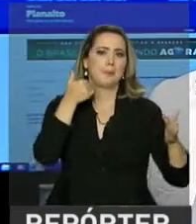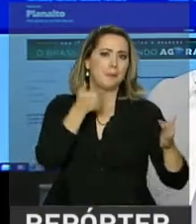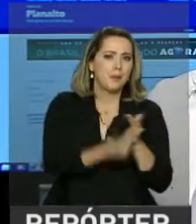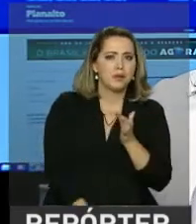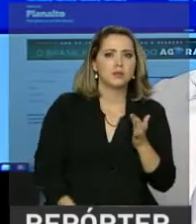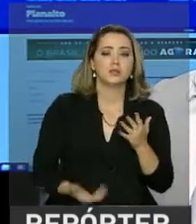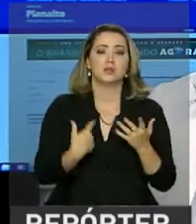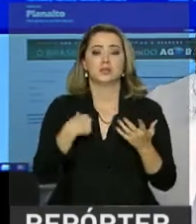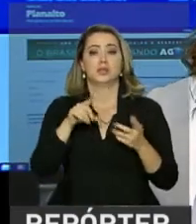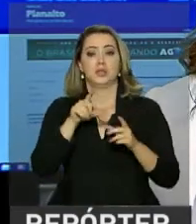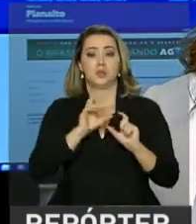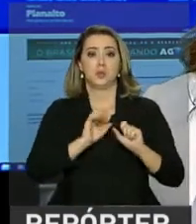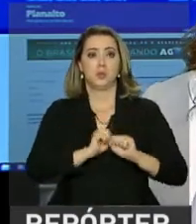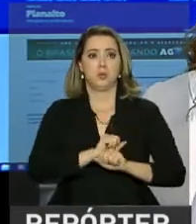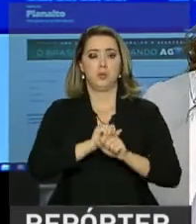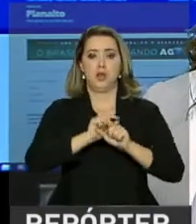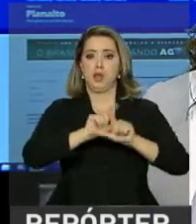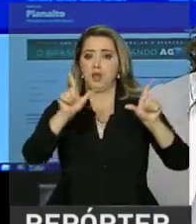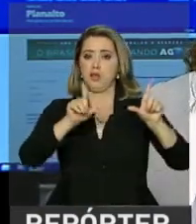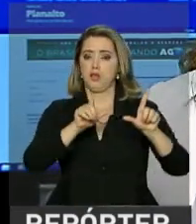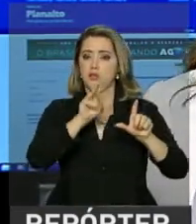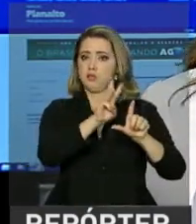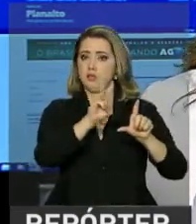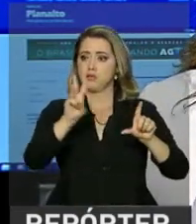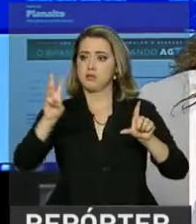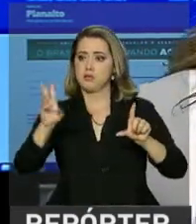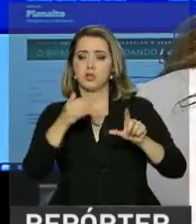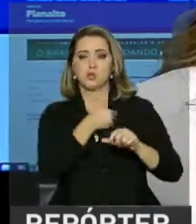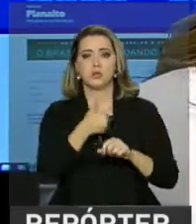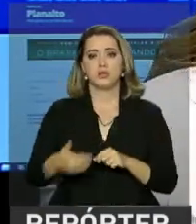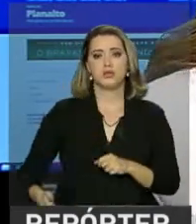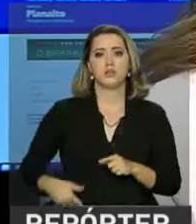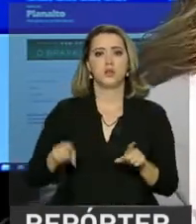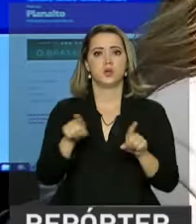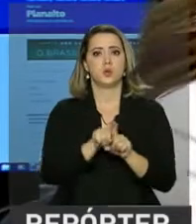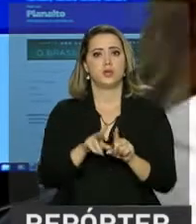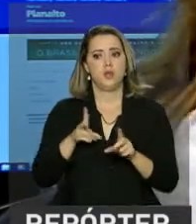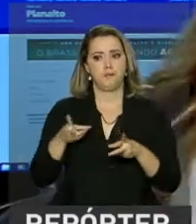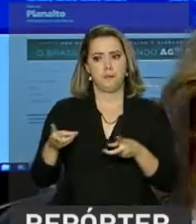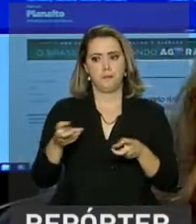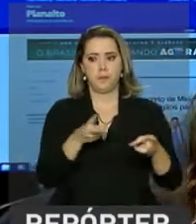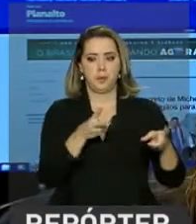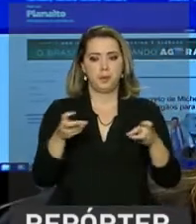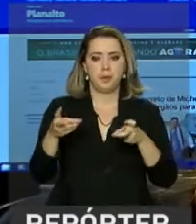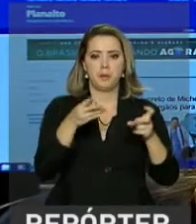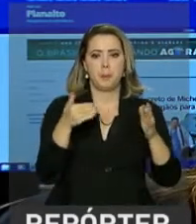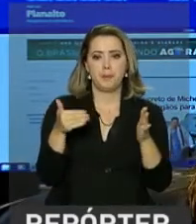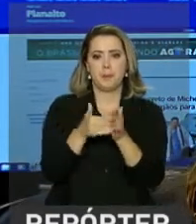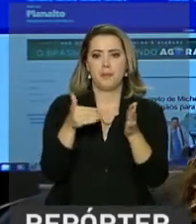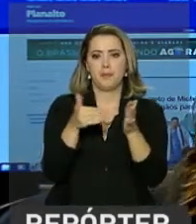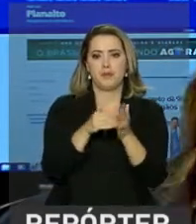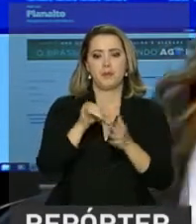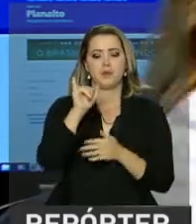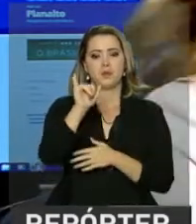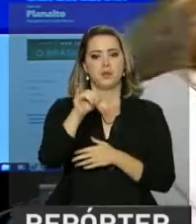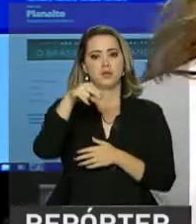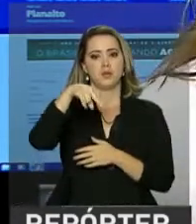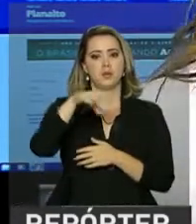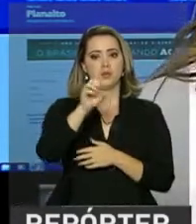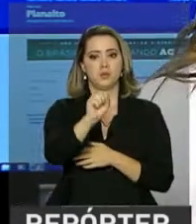os portais do governo. Em maio deste ano, o vírus WannaCry bloqueou a rede do INSS,